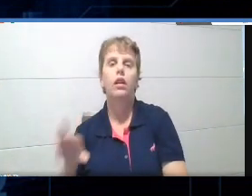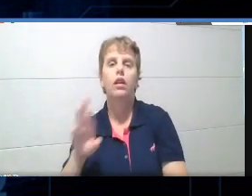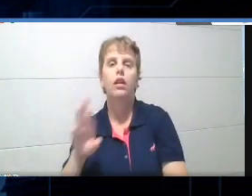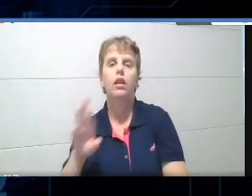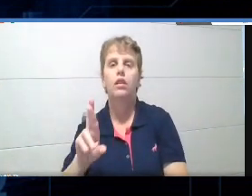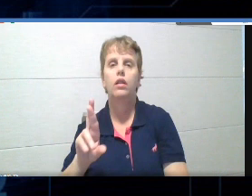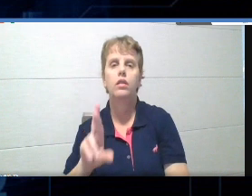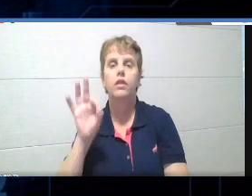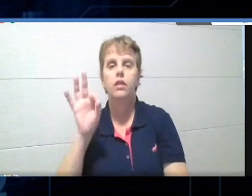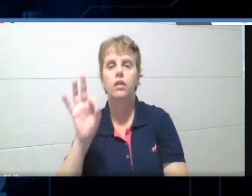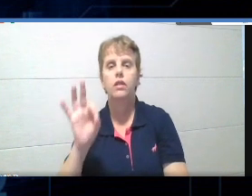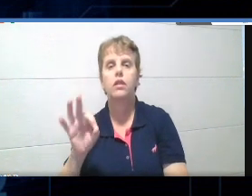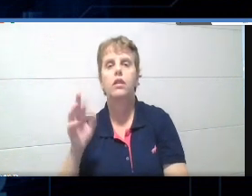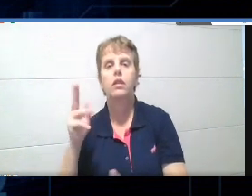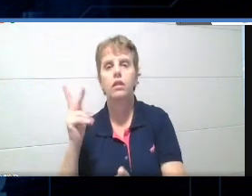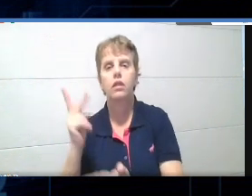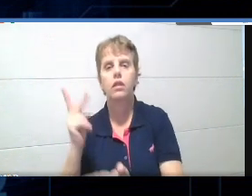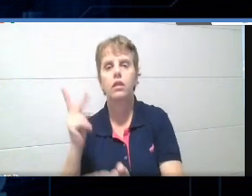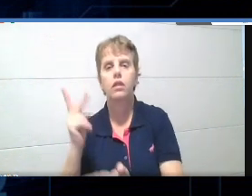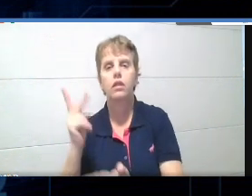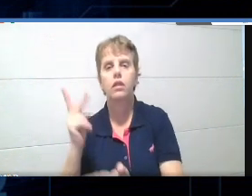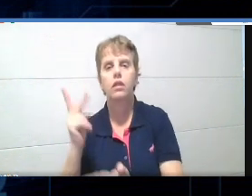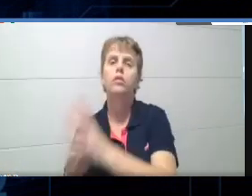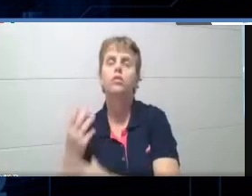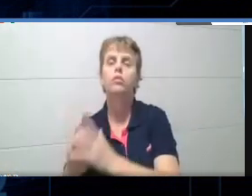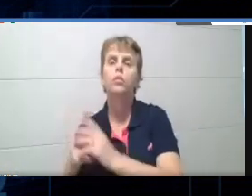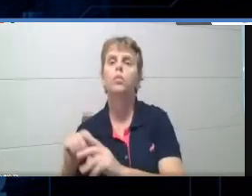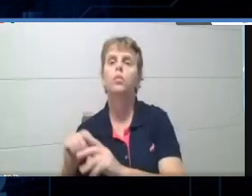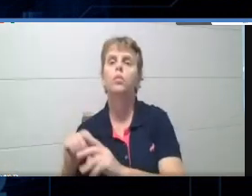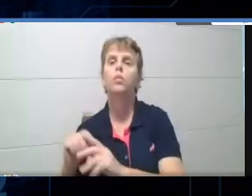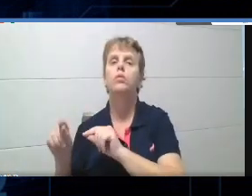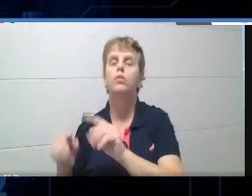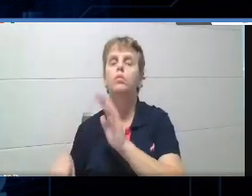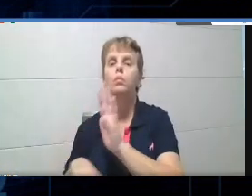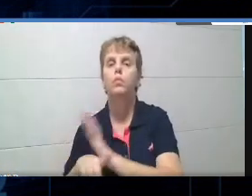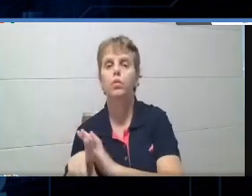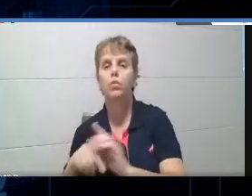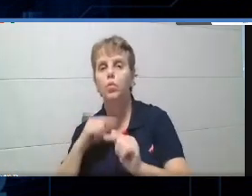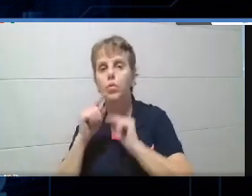fazendo simplesmente um questionário para estar pegando perguntas dos alunos, tá bom?